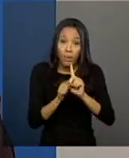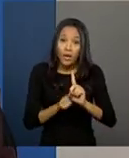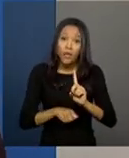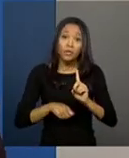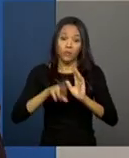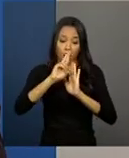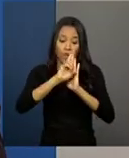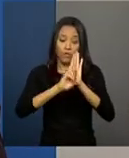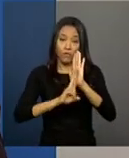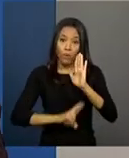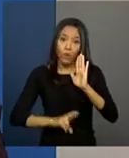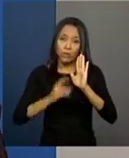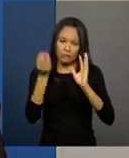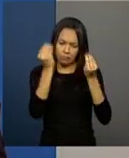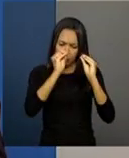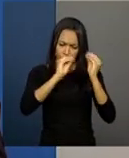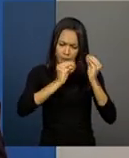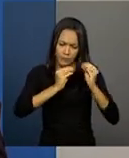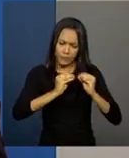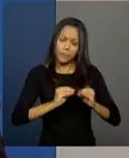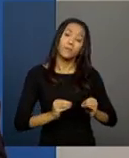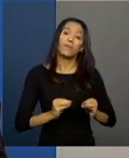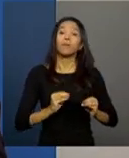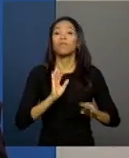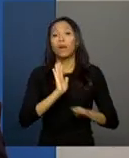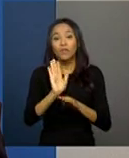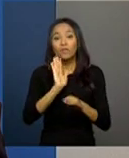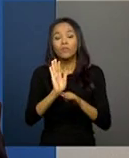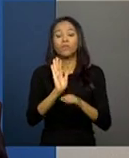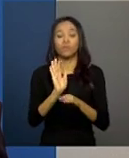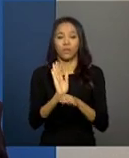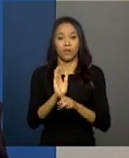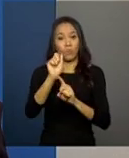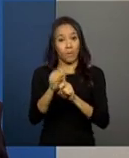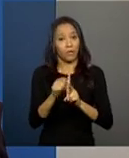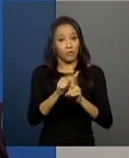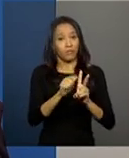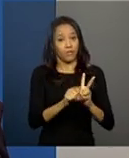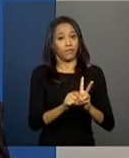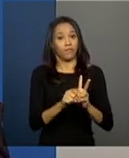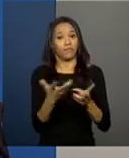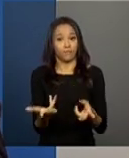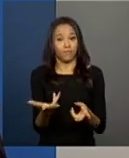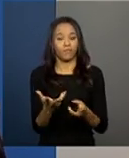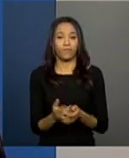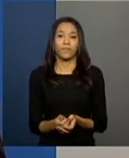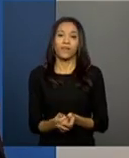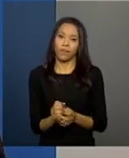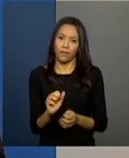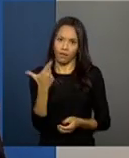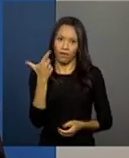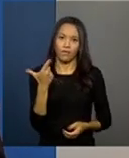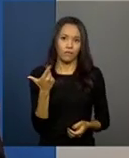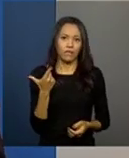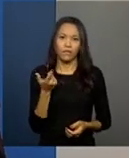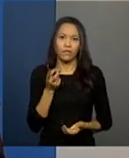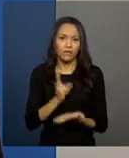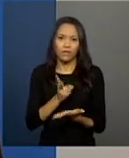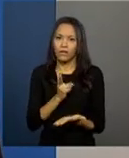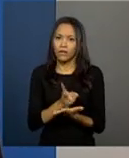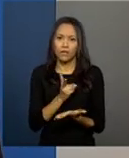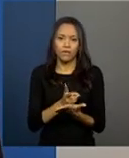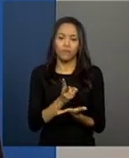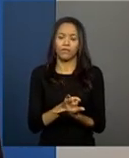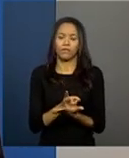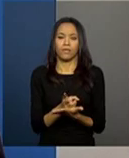relatório de forma automática para tentar ajudar o preenchimento do relatório mensal. Então, está certo que nem todos os campos do relatório mensal